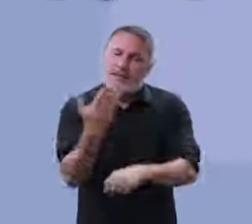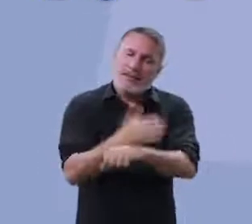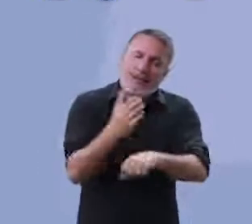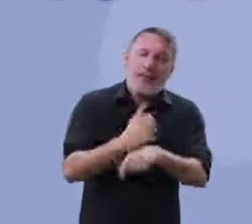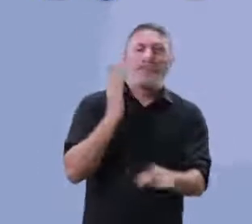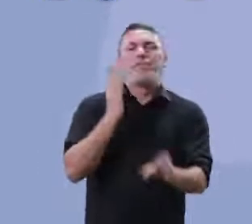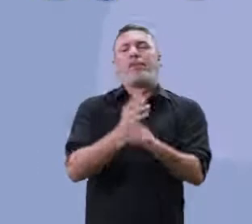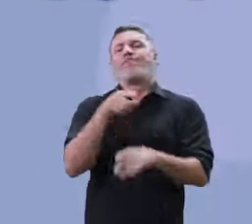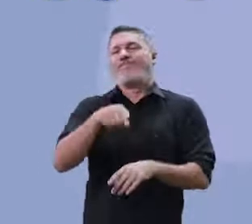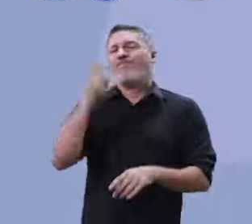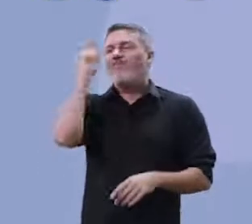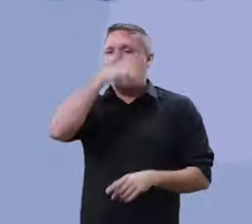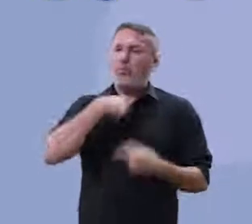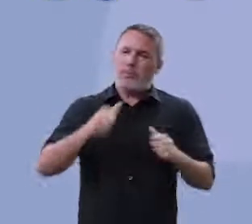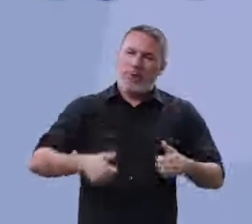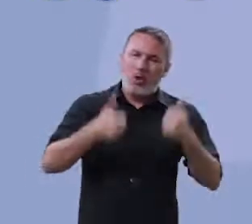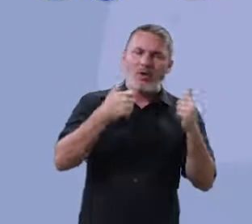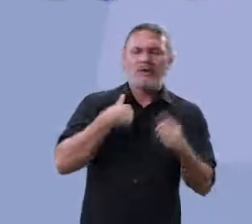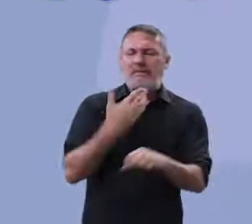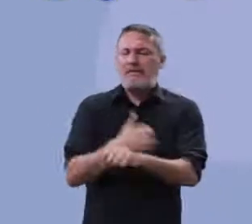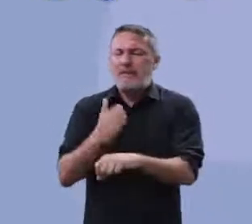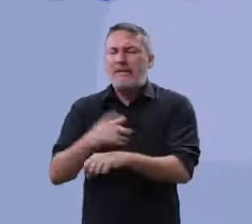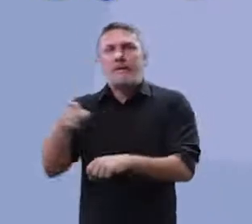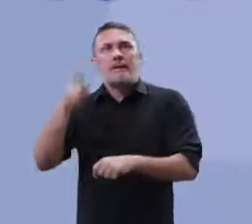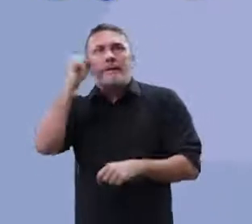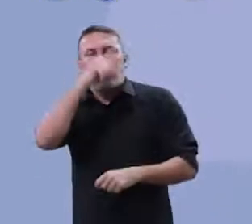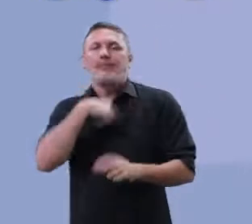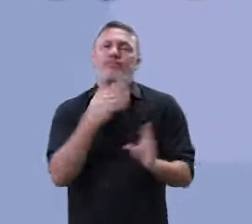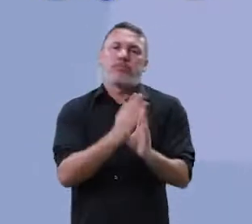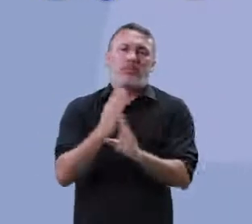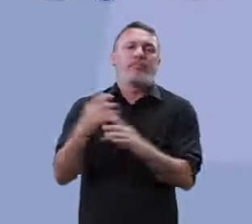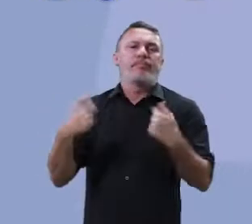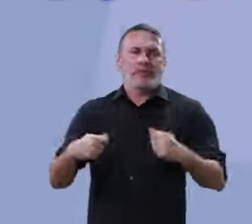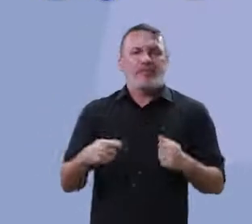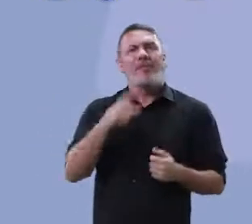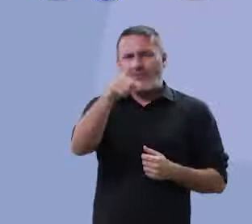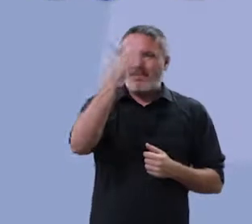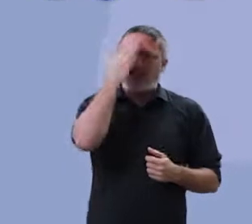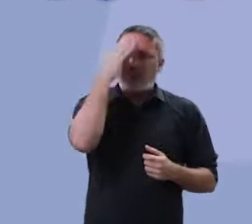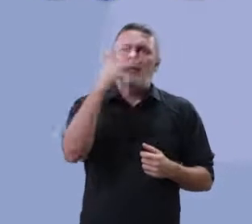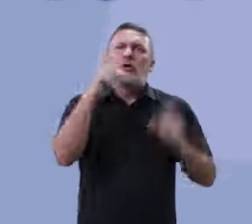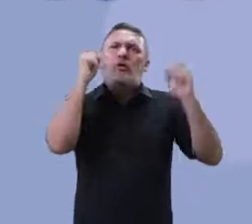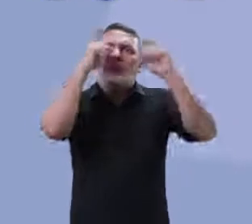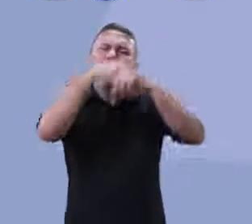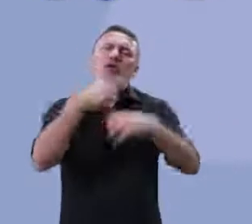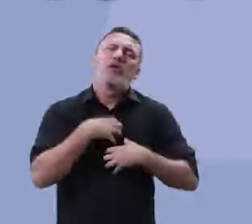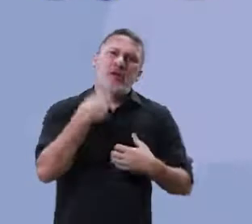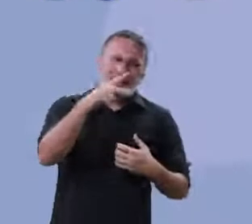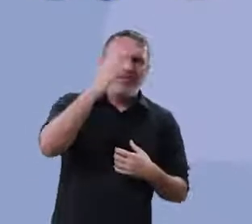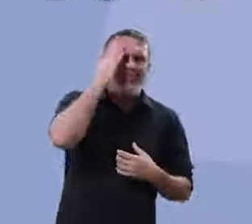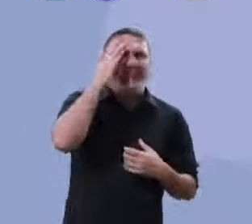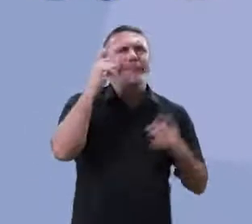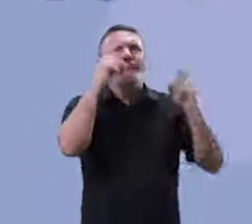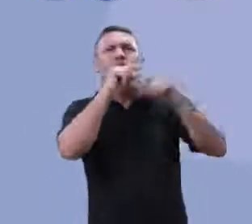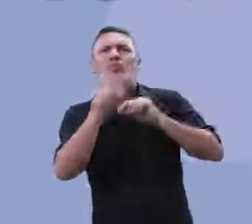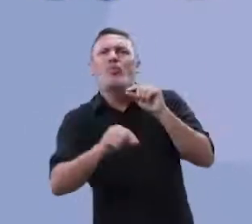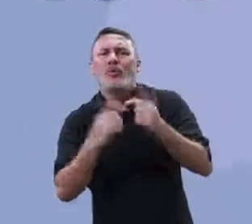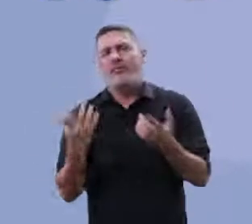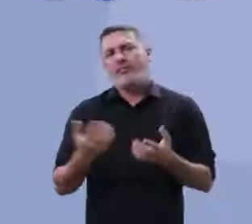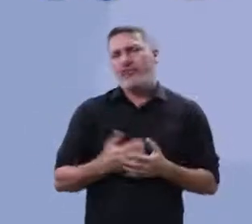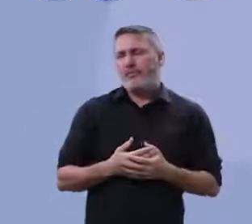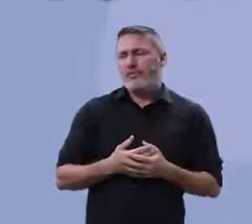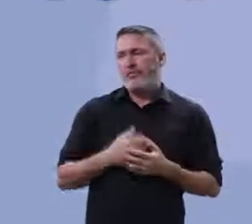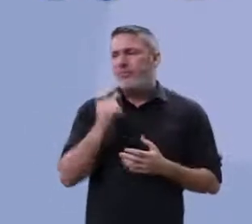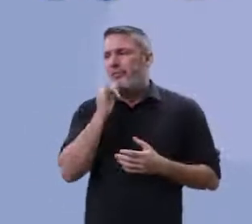Treine e saiba identificar as suas dificuldades. Sim, você sabe quais são as suas dificuldades, professor? A minha dificuldade